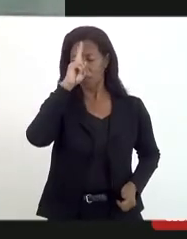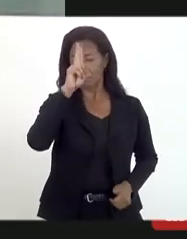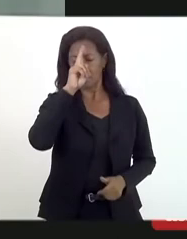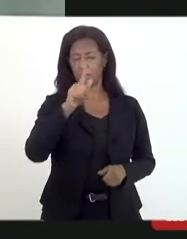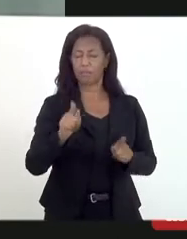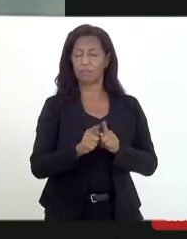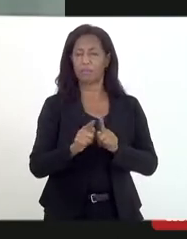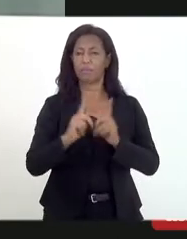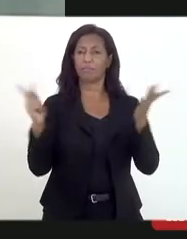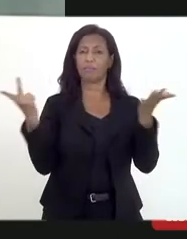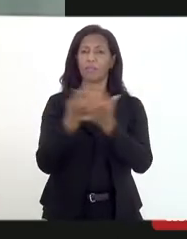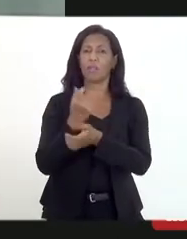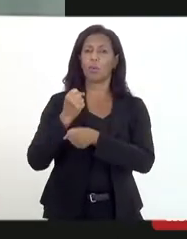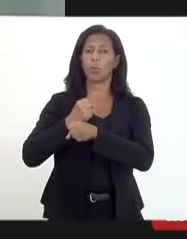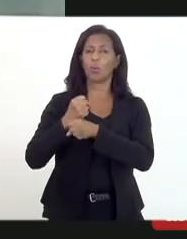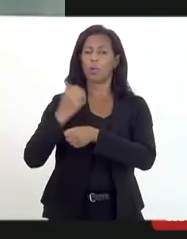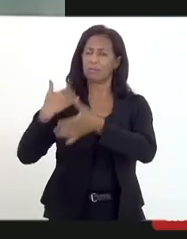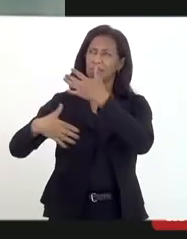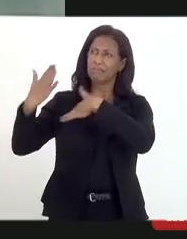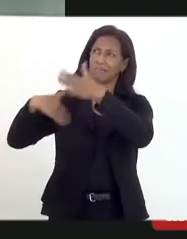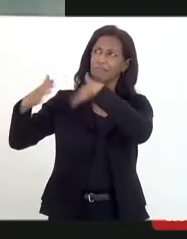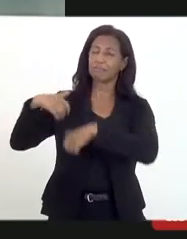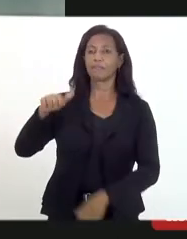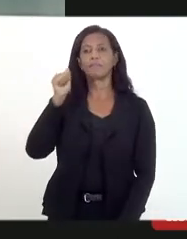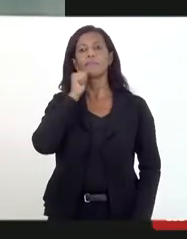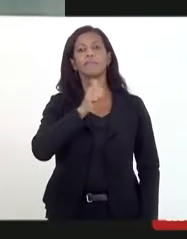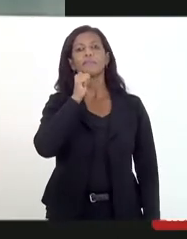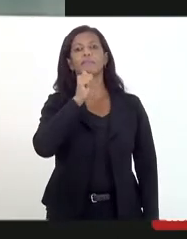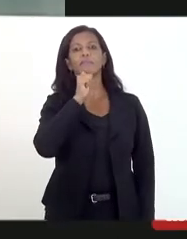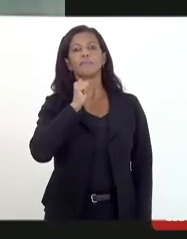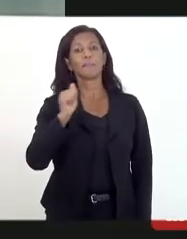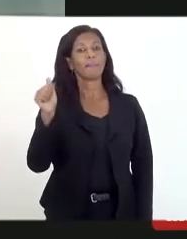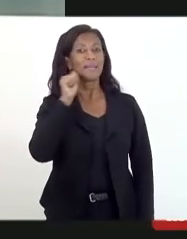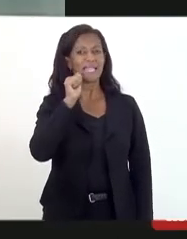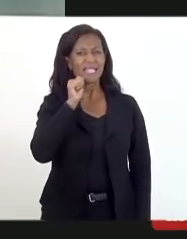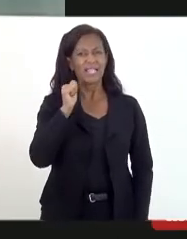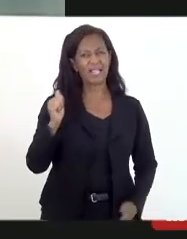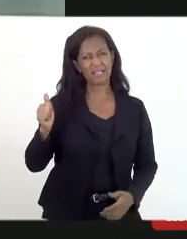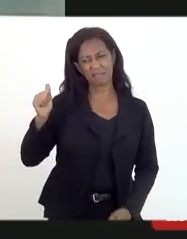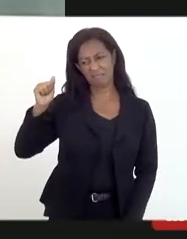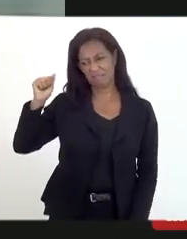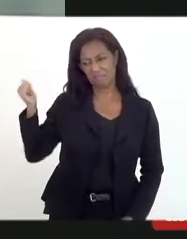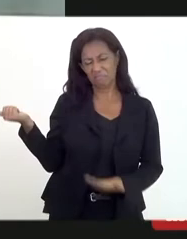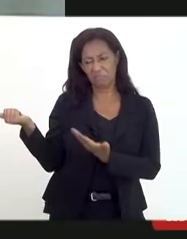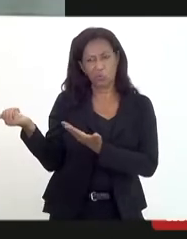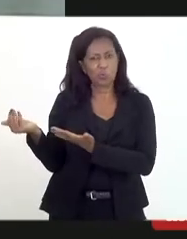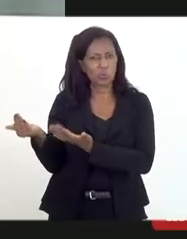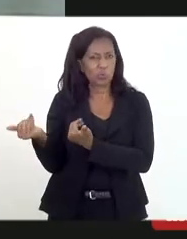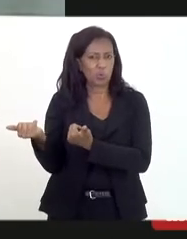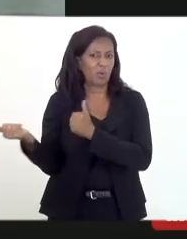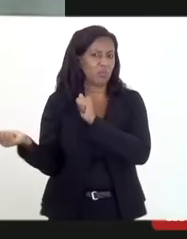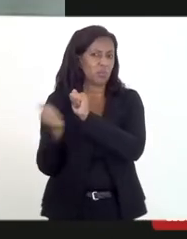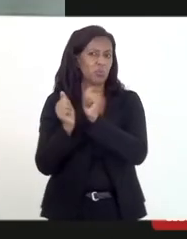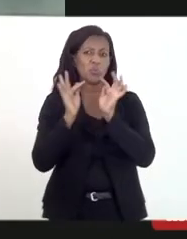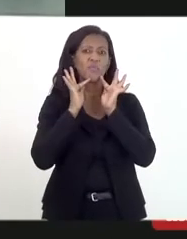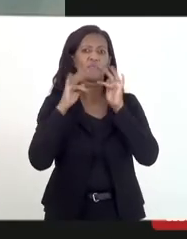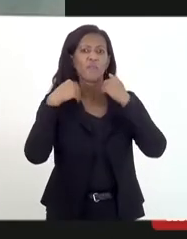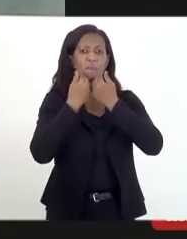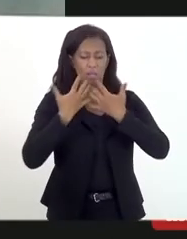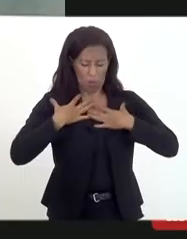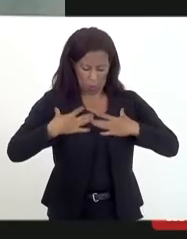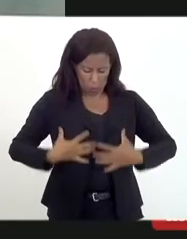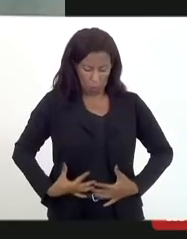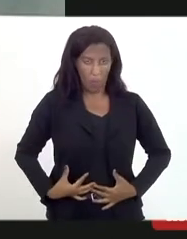questão que aconteceu anos atrás, de uma menina que estava passando na rua, acompanhada de parentes, com uma roupa